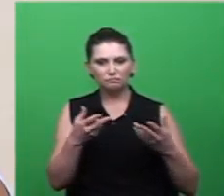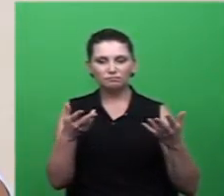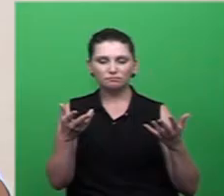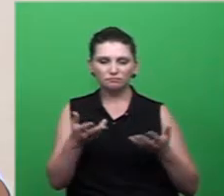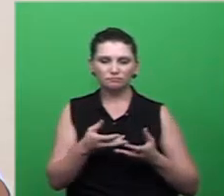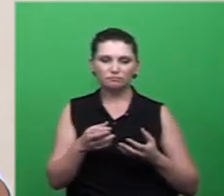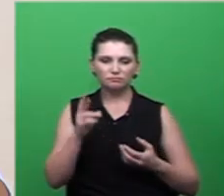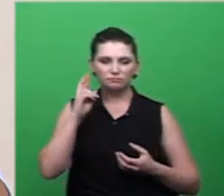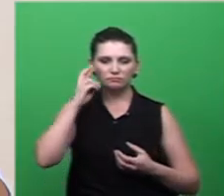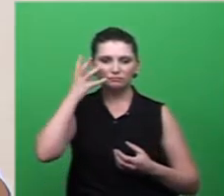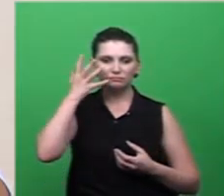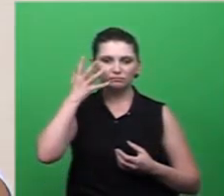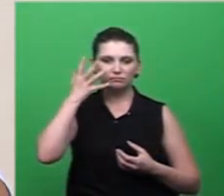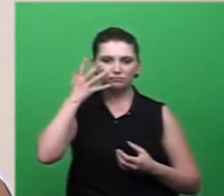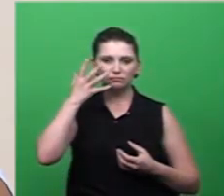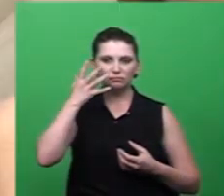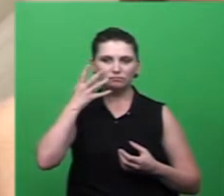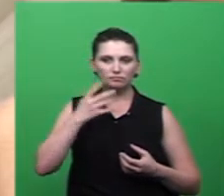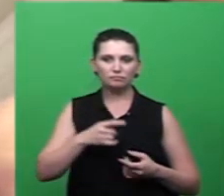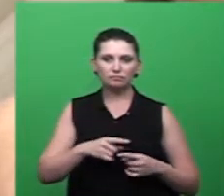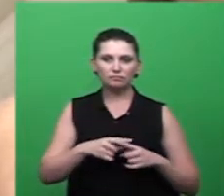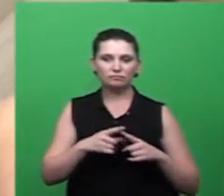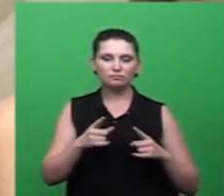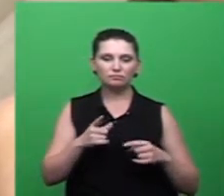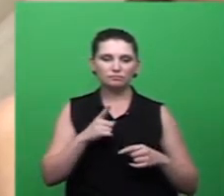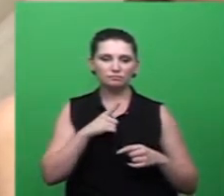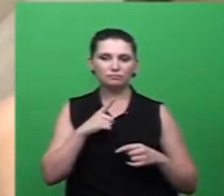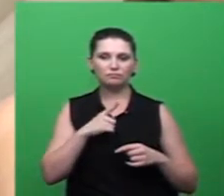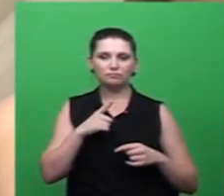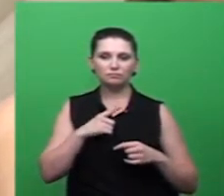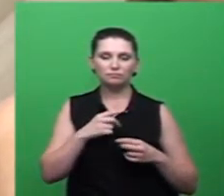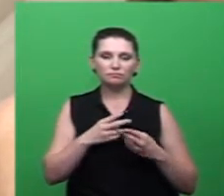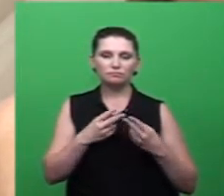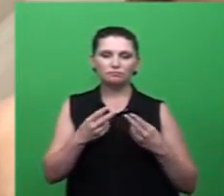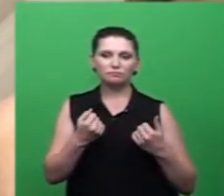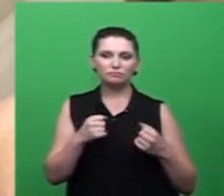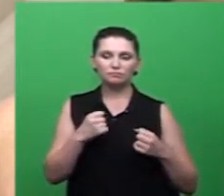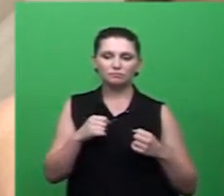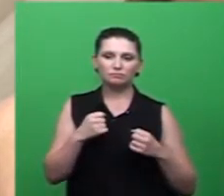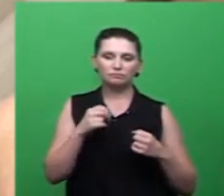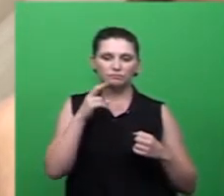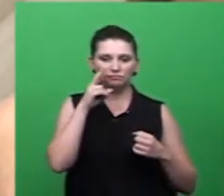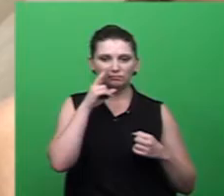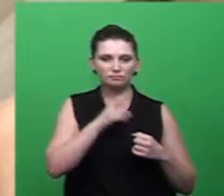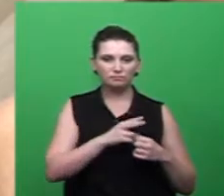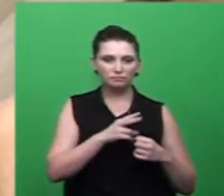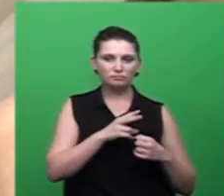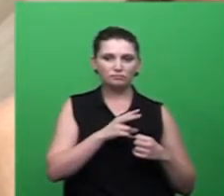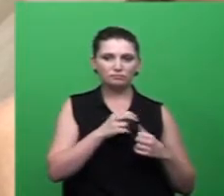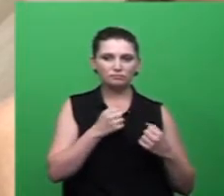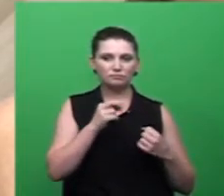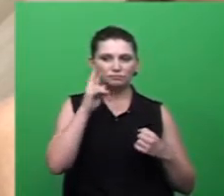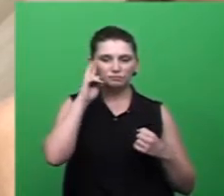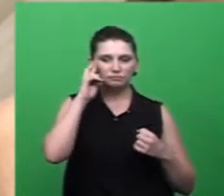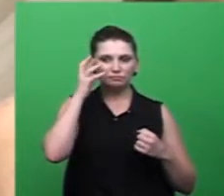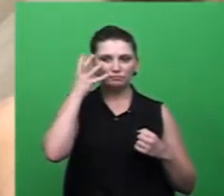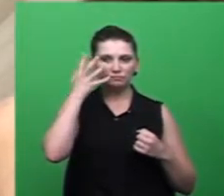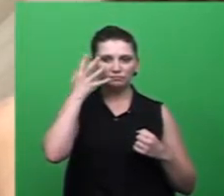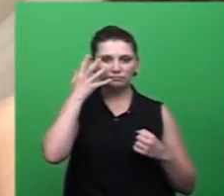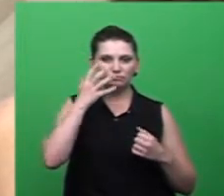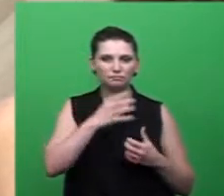sanitária já esteve notificando muito desses ferrovelhos que precisam se adequar à